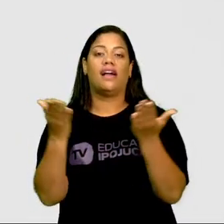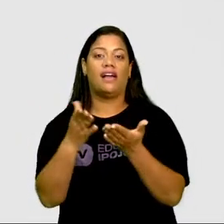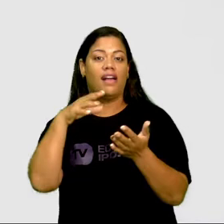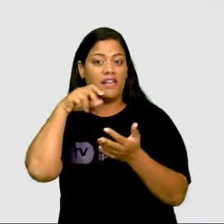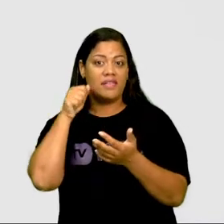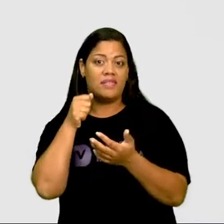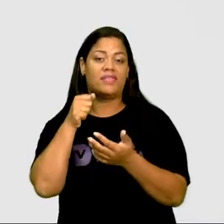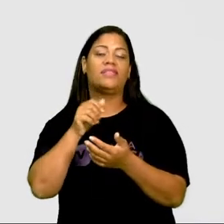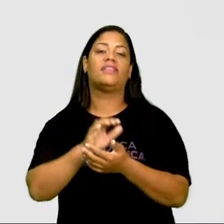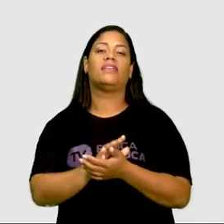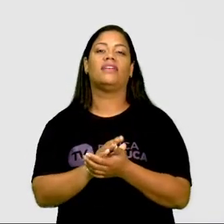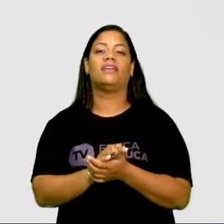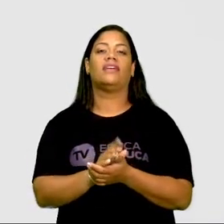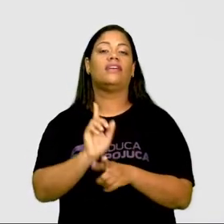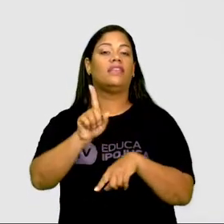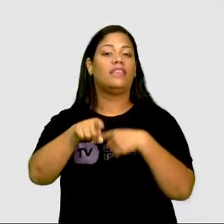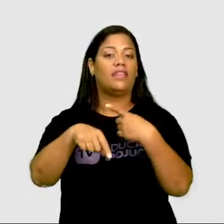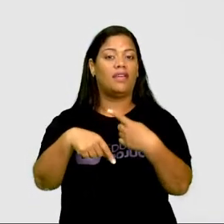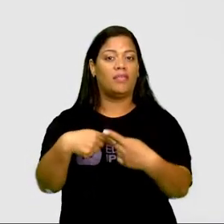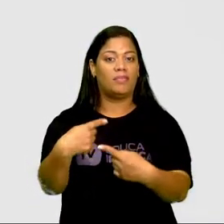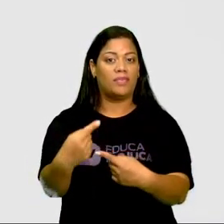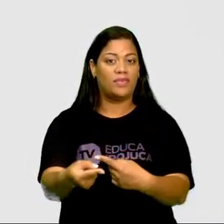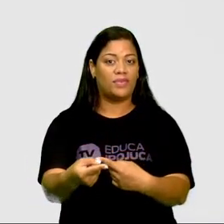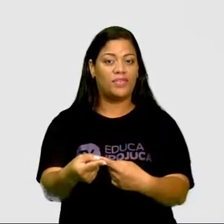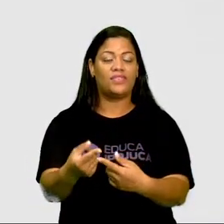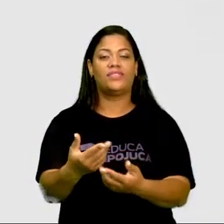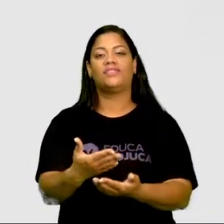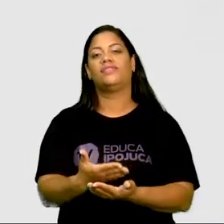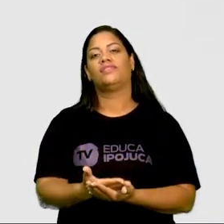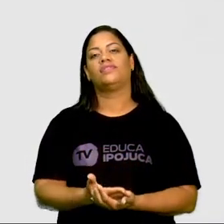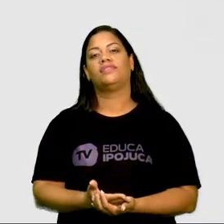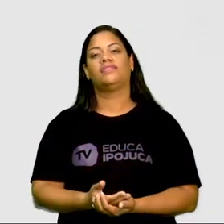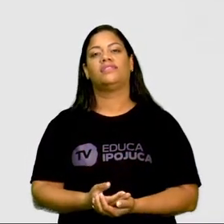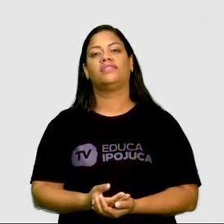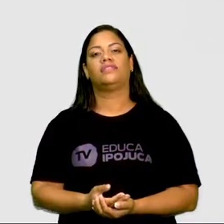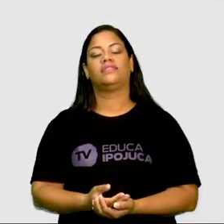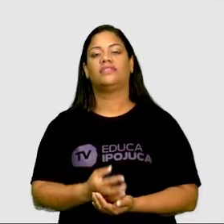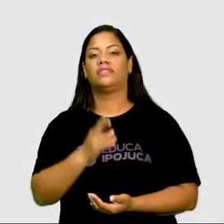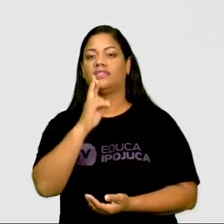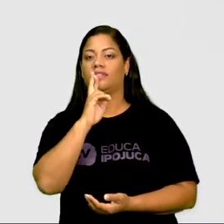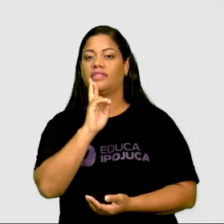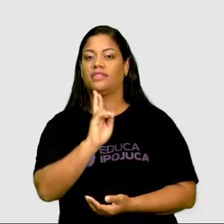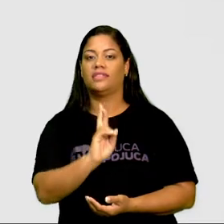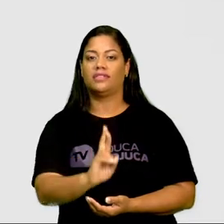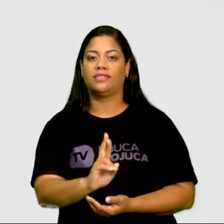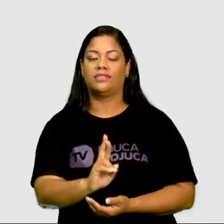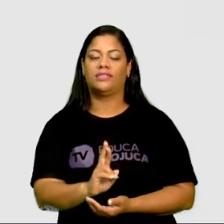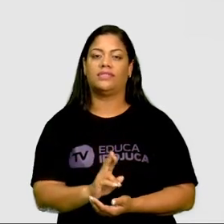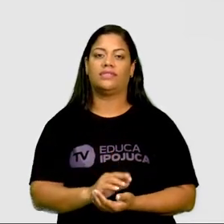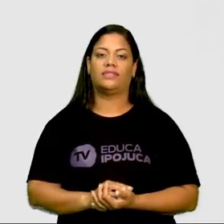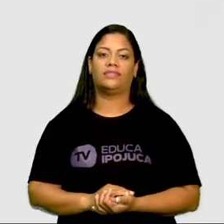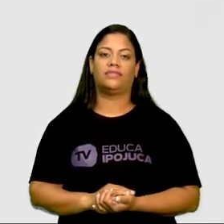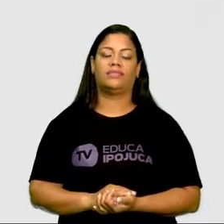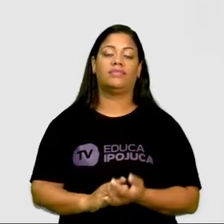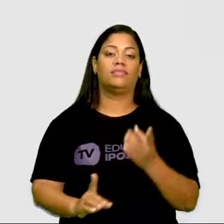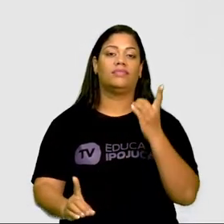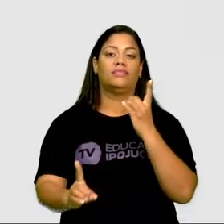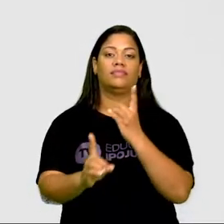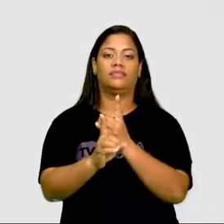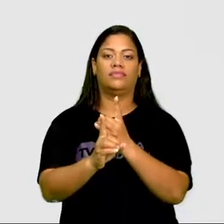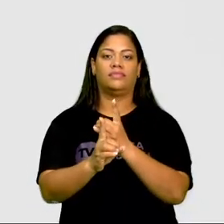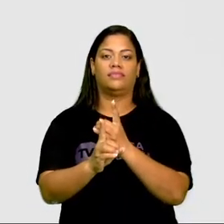padaria. E em seguida, certo, irão responder e encontrar